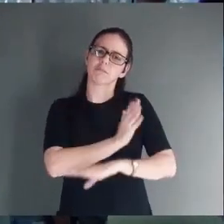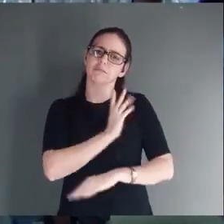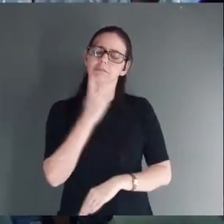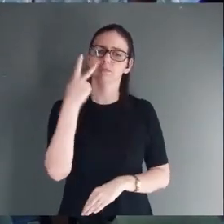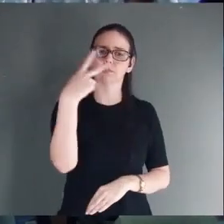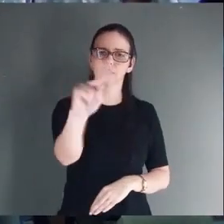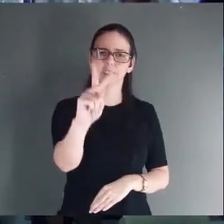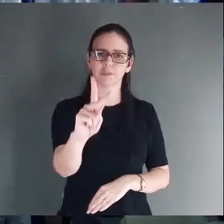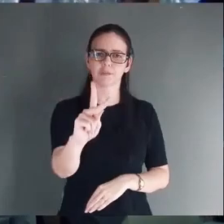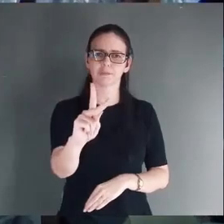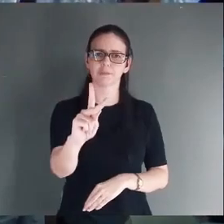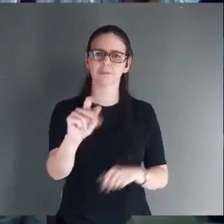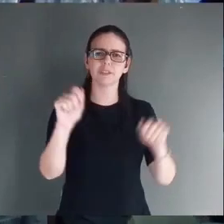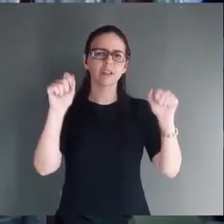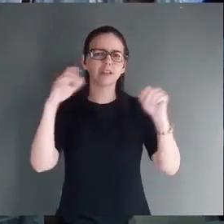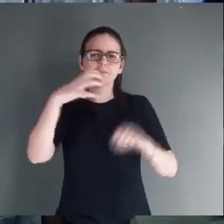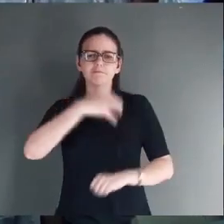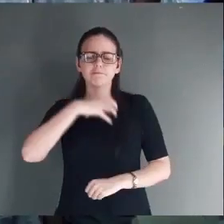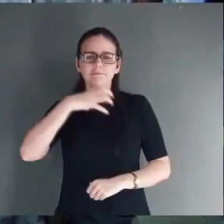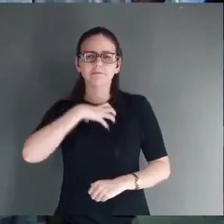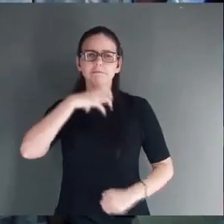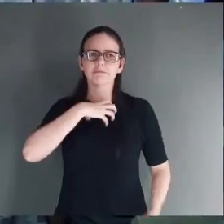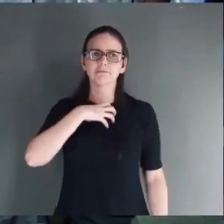Trazer sentido a tua vida